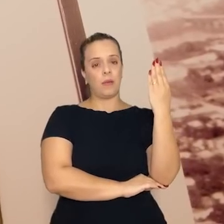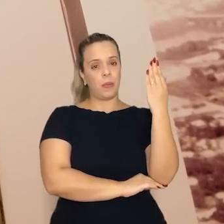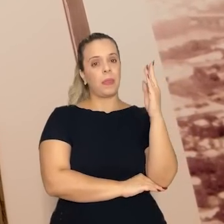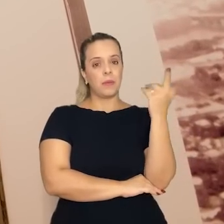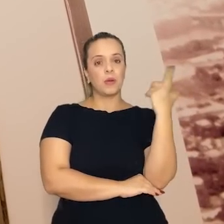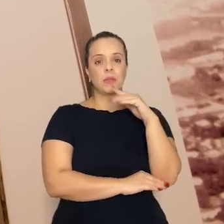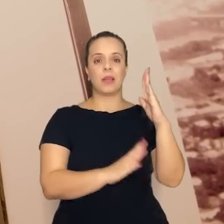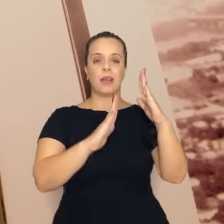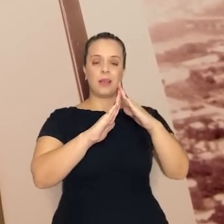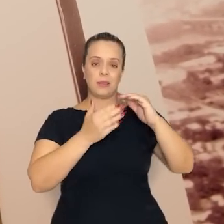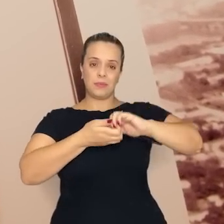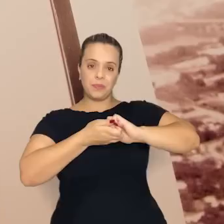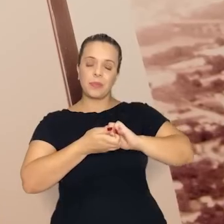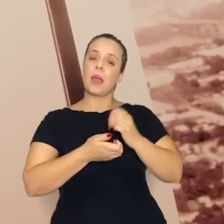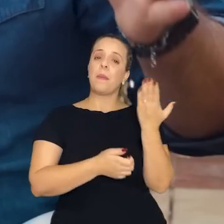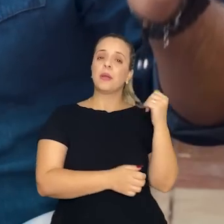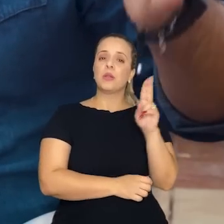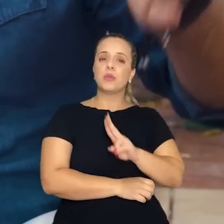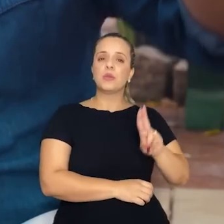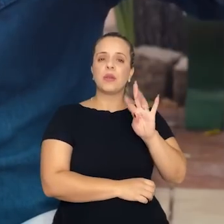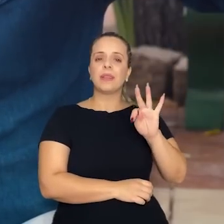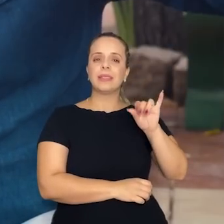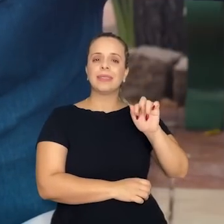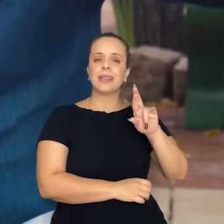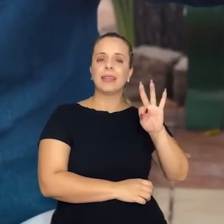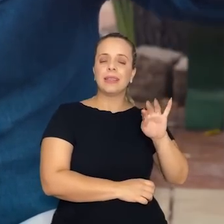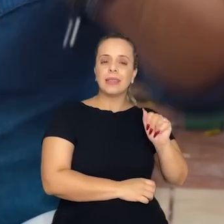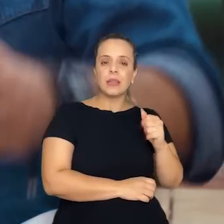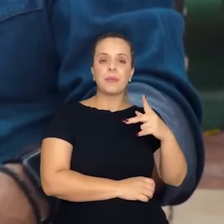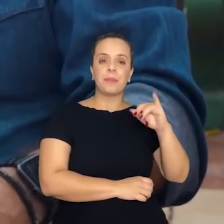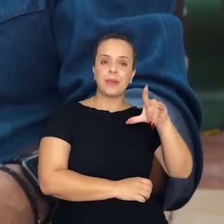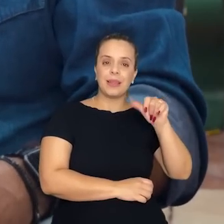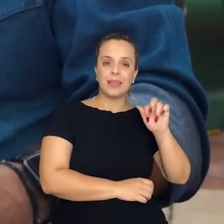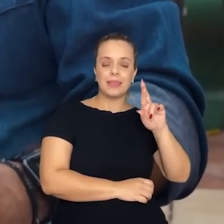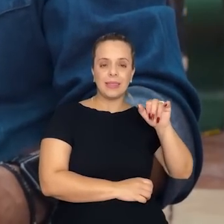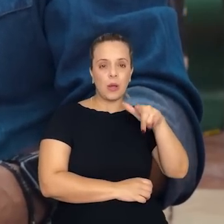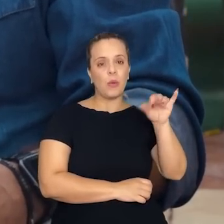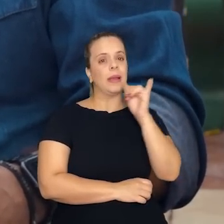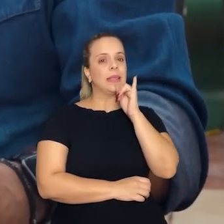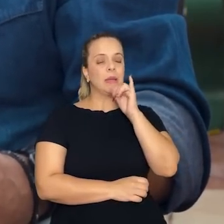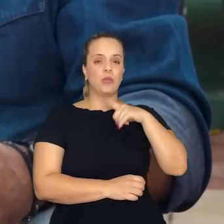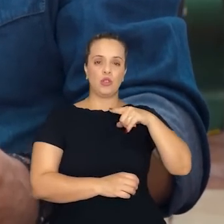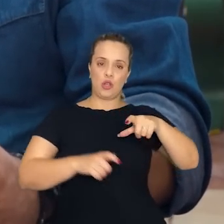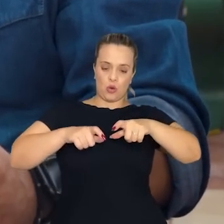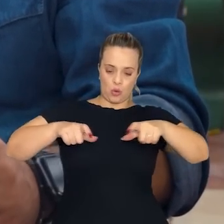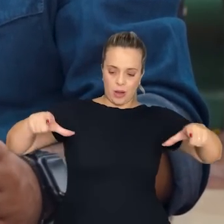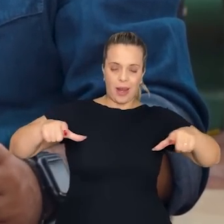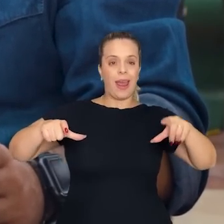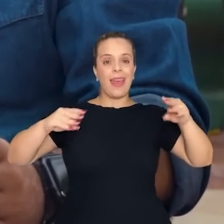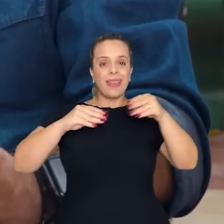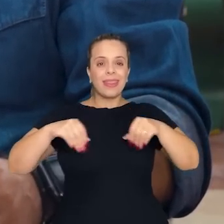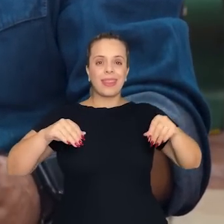Inicialmente era taipa de pilão, era simplesmente a gente ter essas formas e aí acumulando terra sobre esse conjunto de